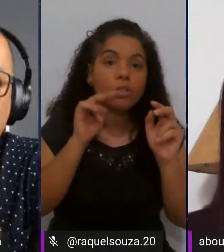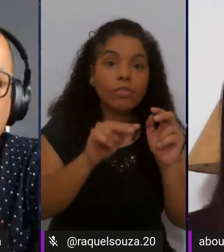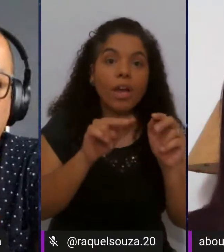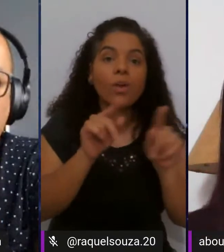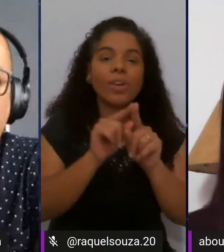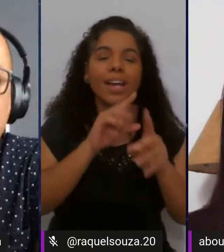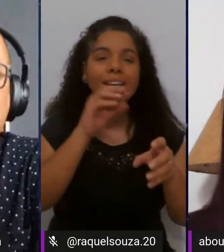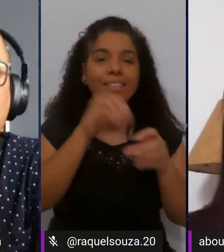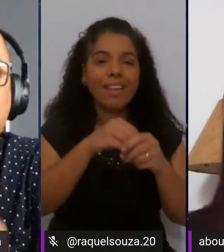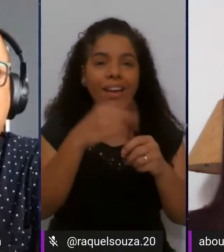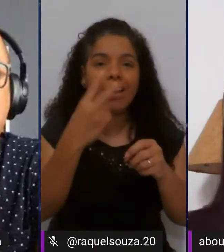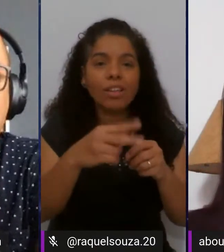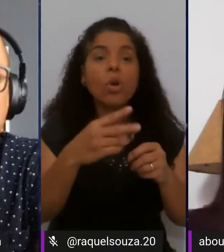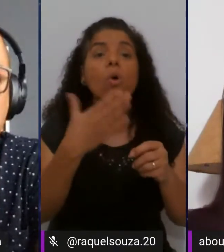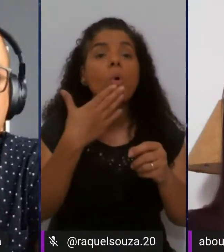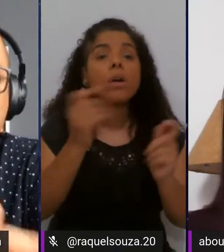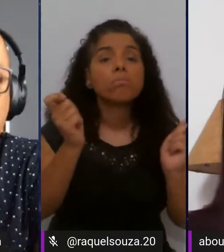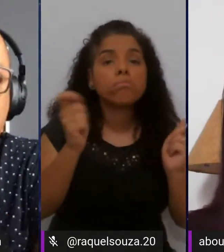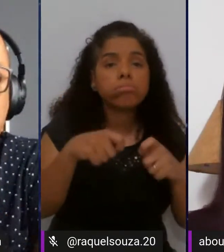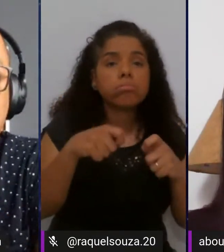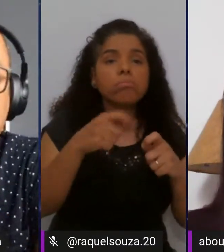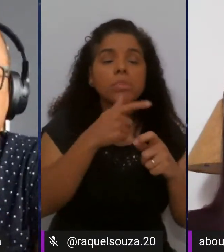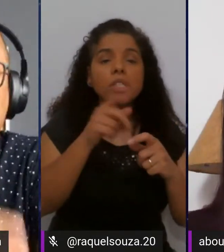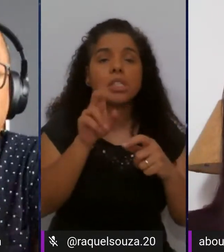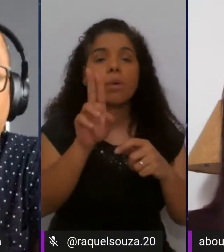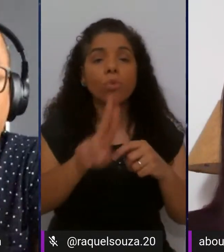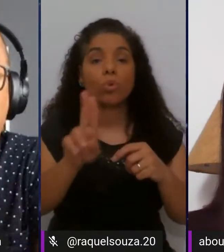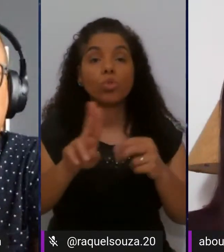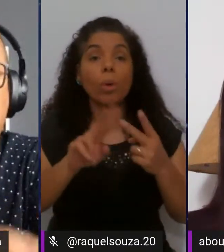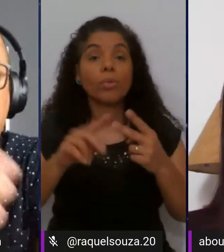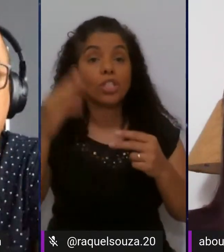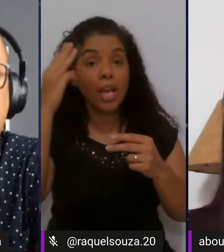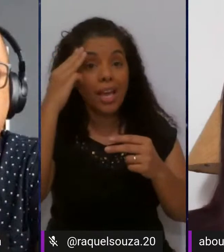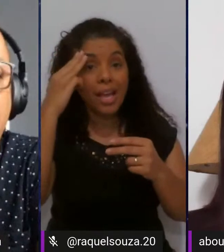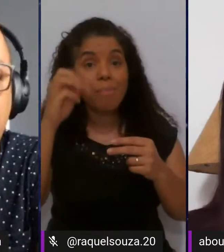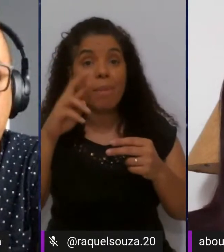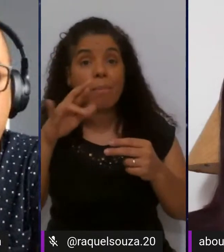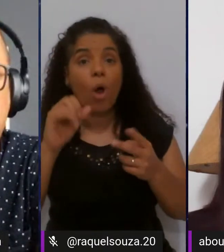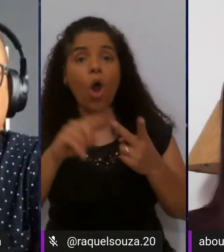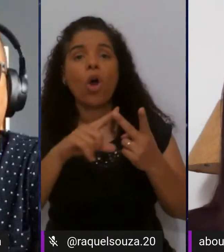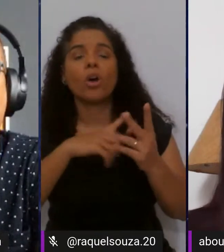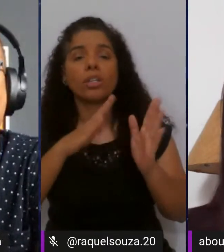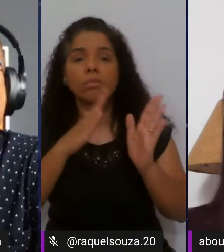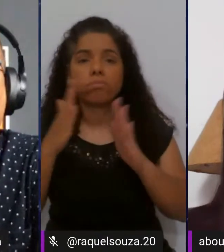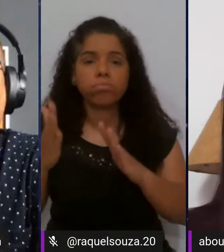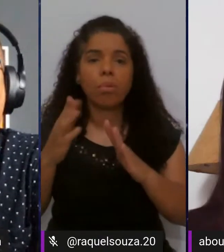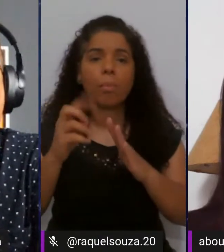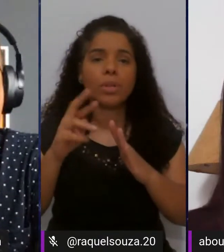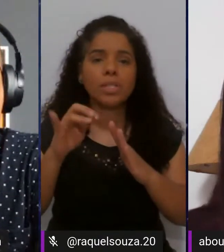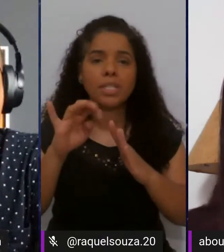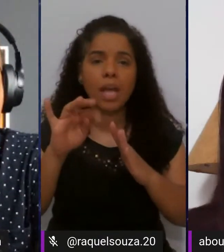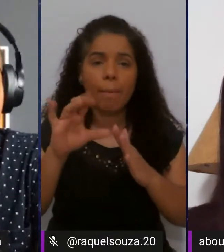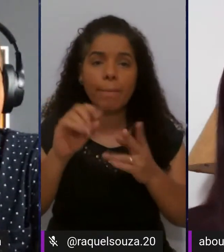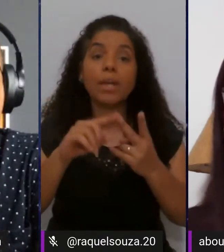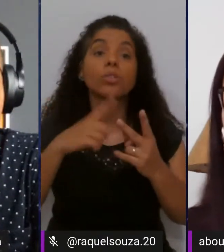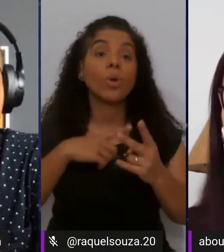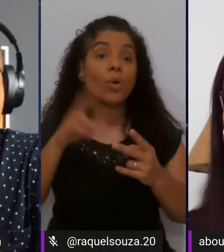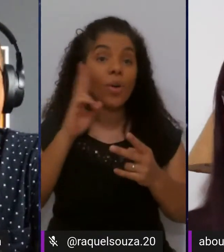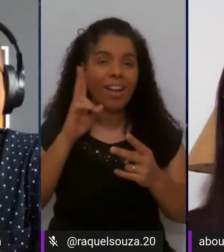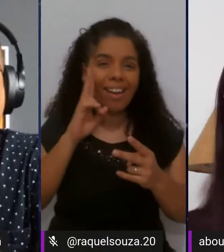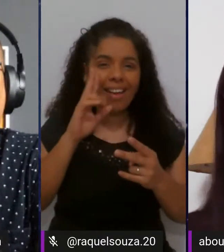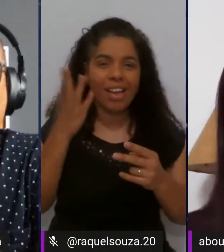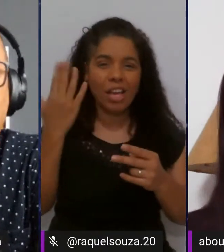dentro dele quais são possíveis consumidores de memória de processamento por exemplo eu me lembro de um